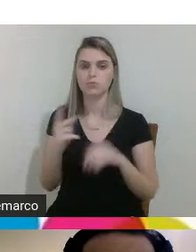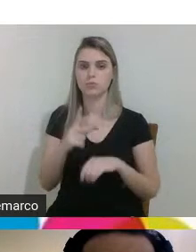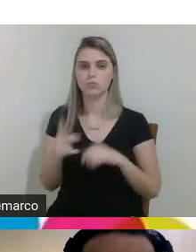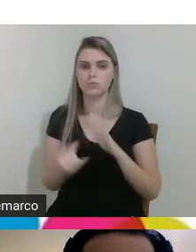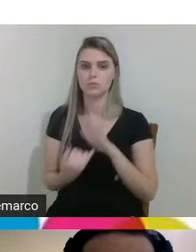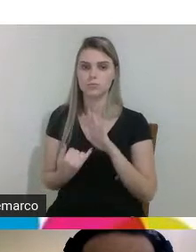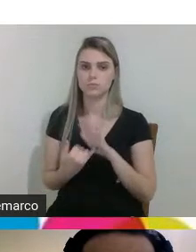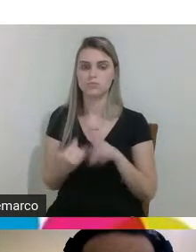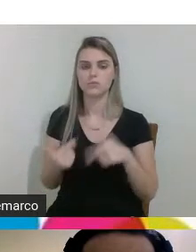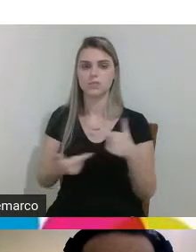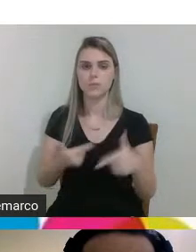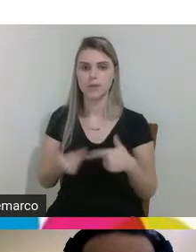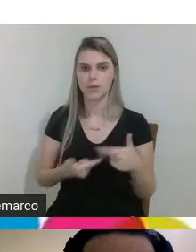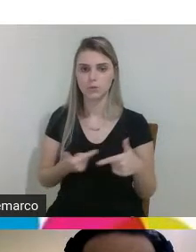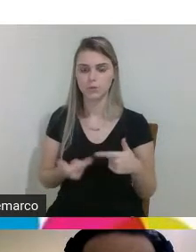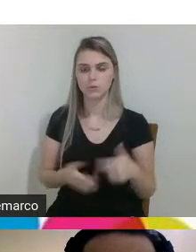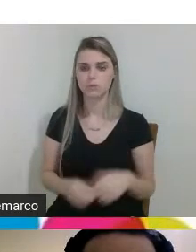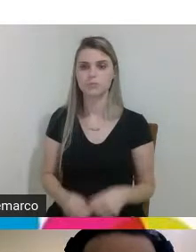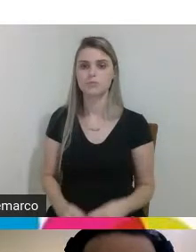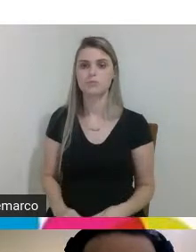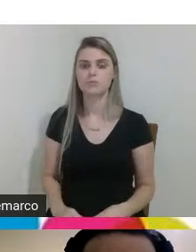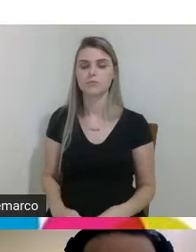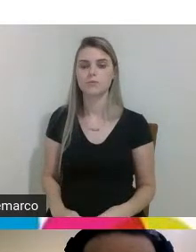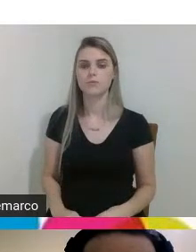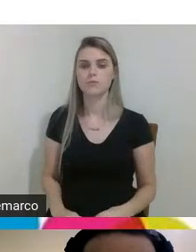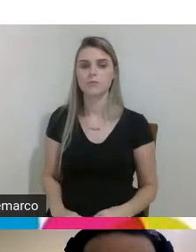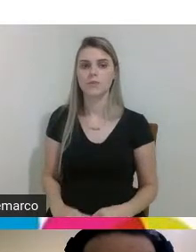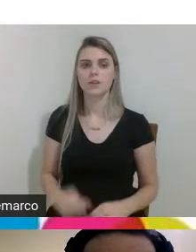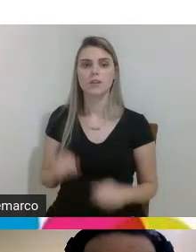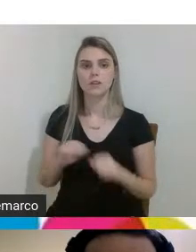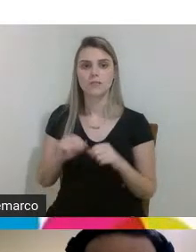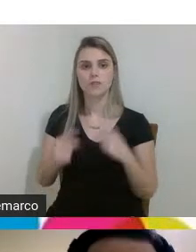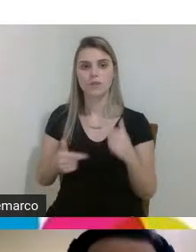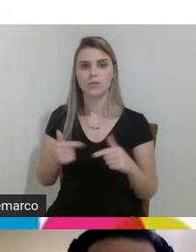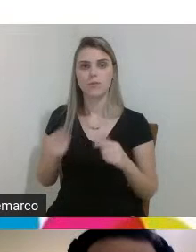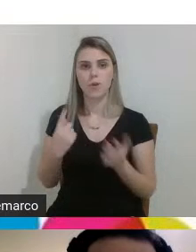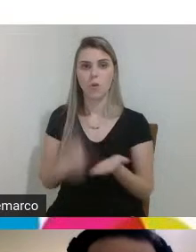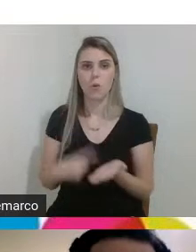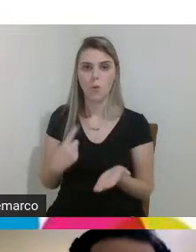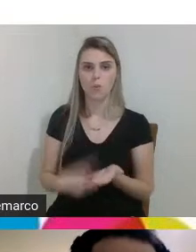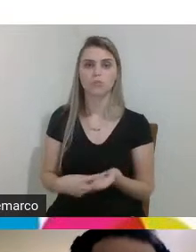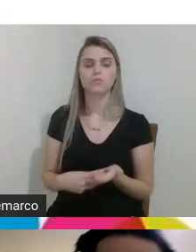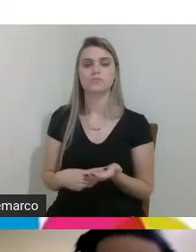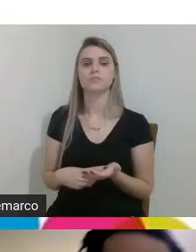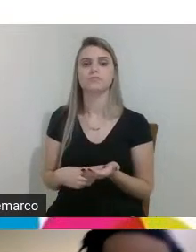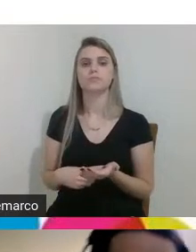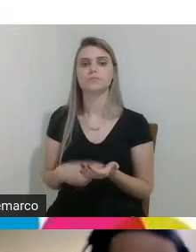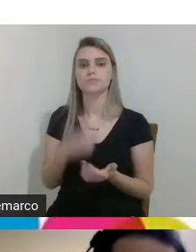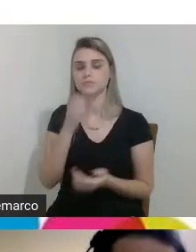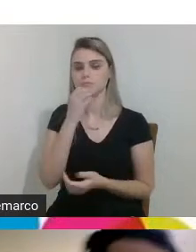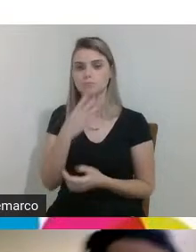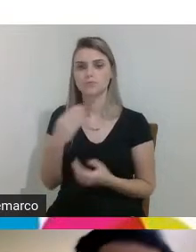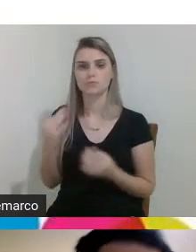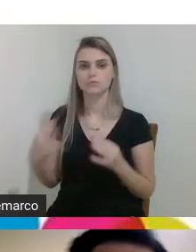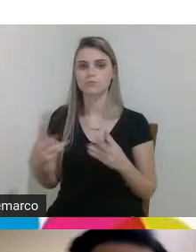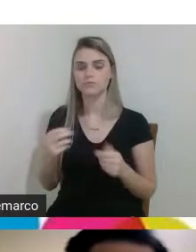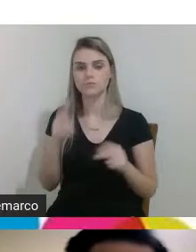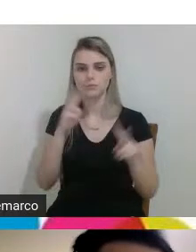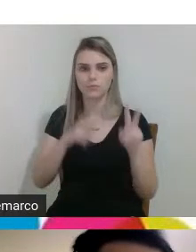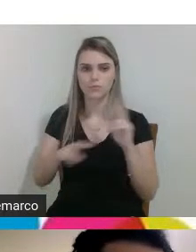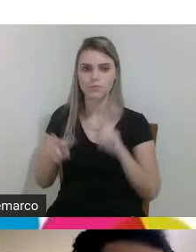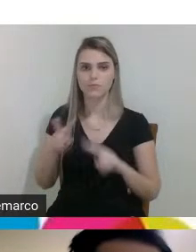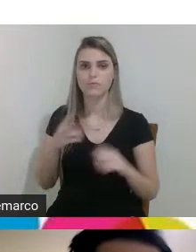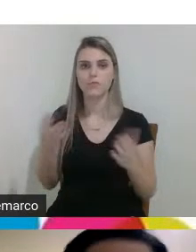servidores né da instituição que realizam um trabalho comprometido né como todos acompanharam então nessa situação